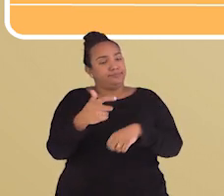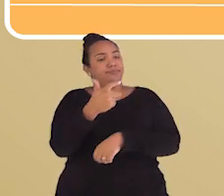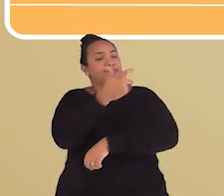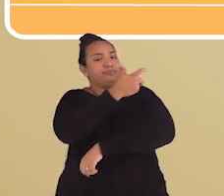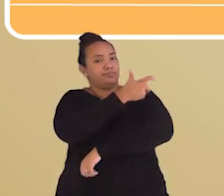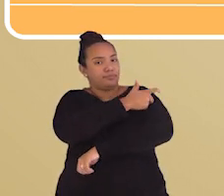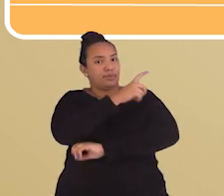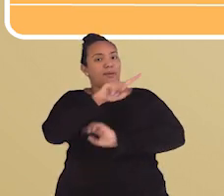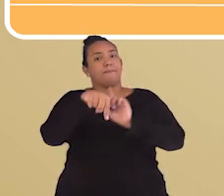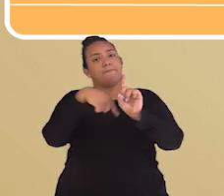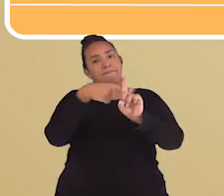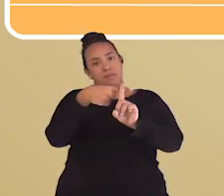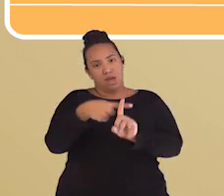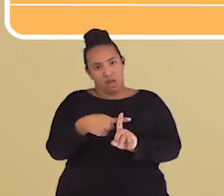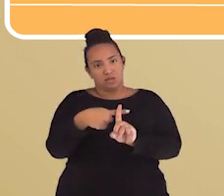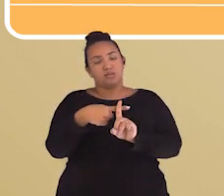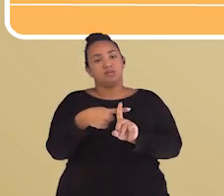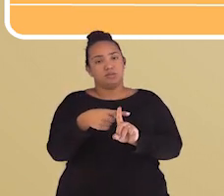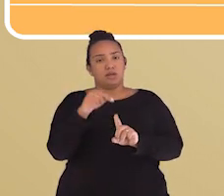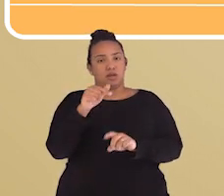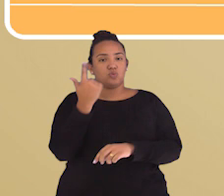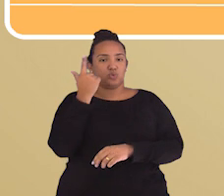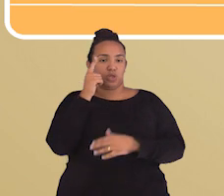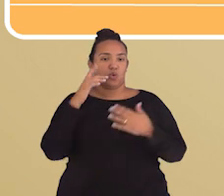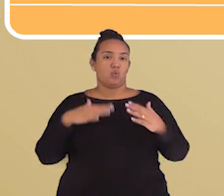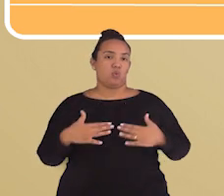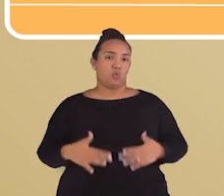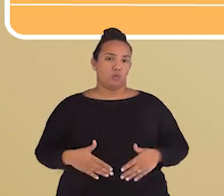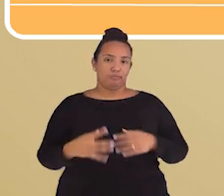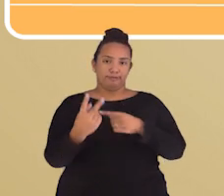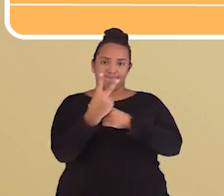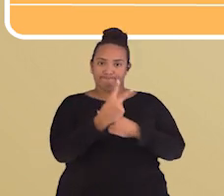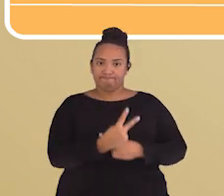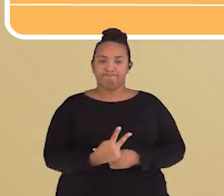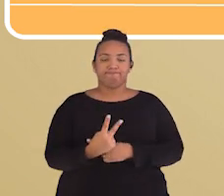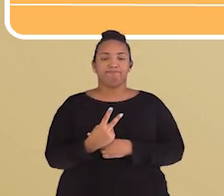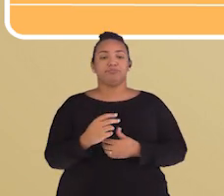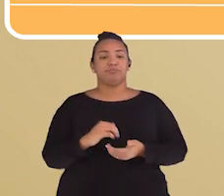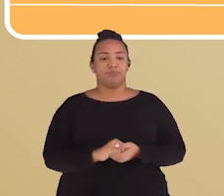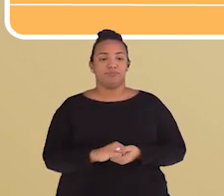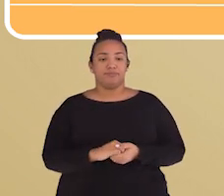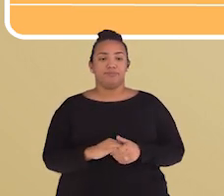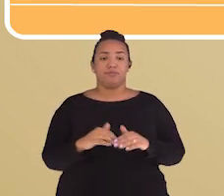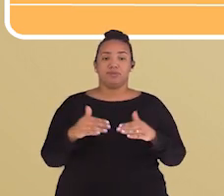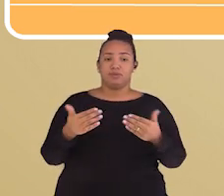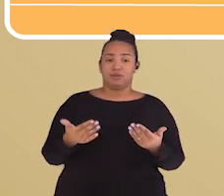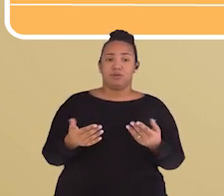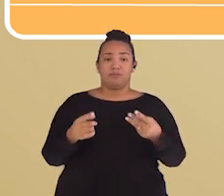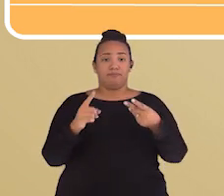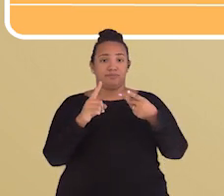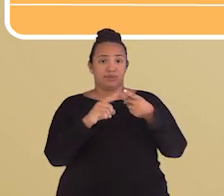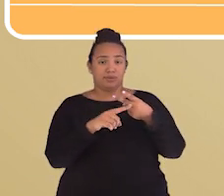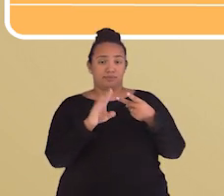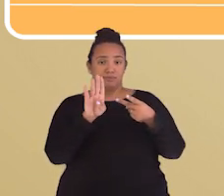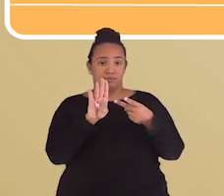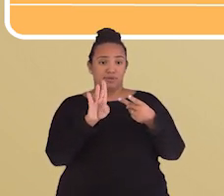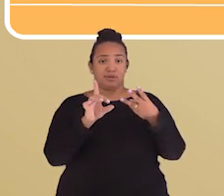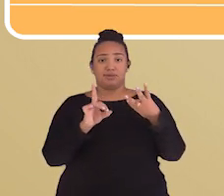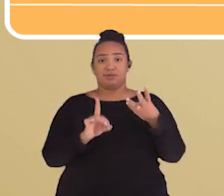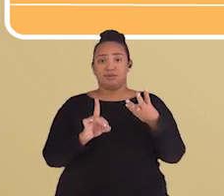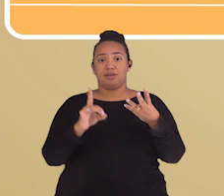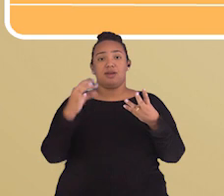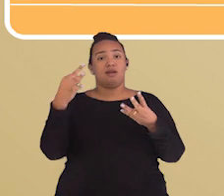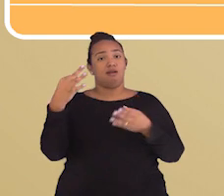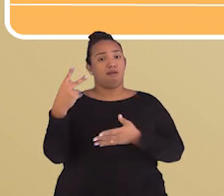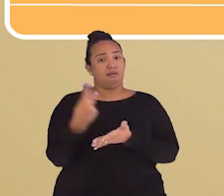temporário, precisando de mais de uma dose para manter a imunização. Isso torna também a letra B